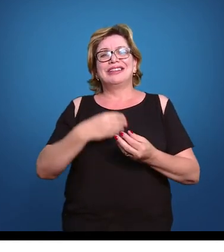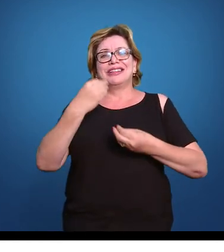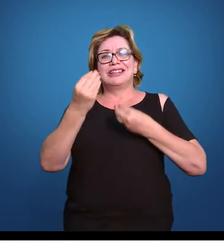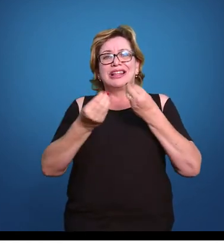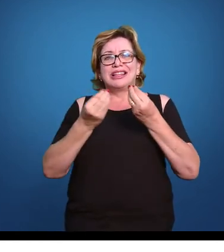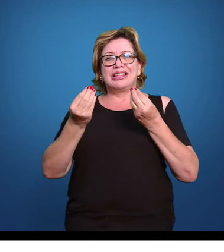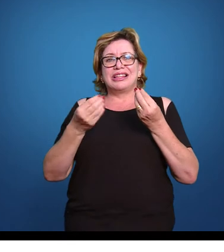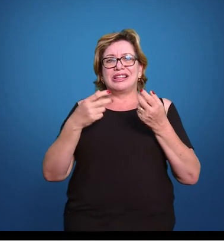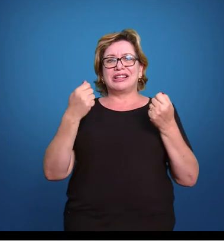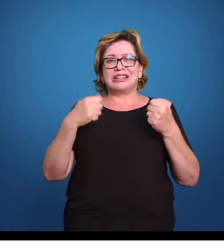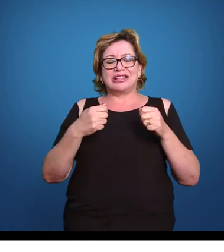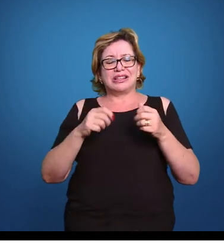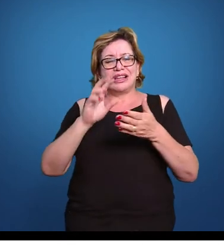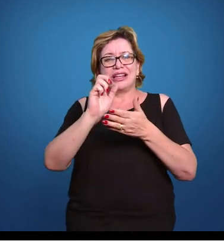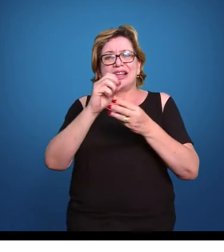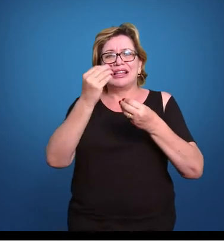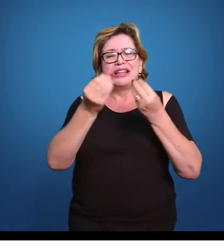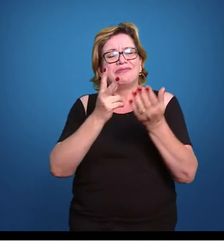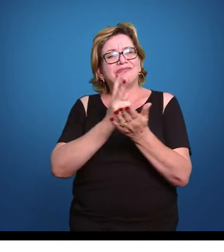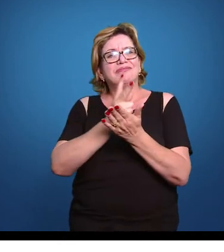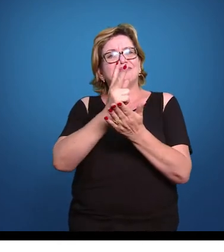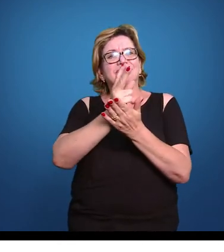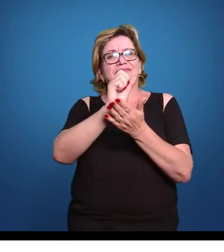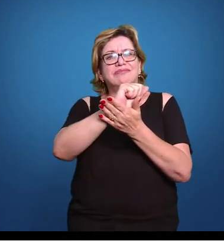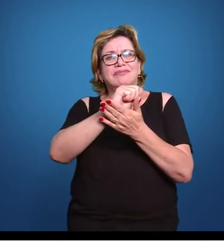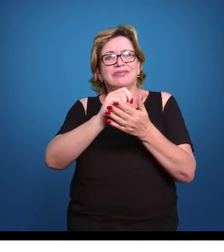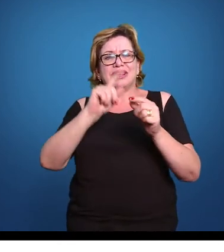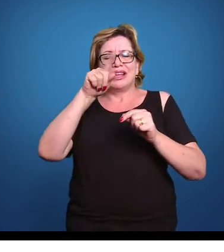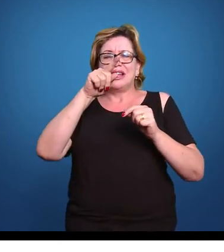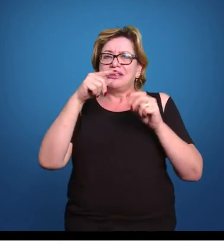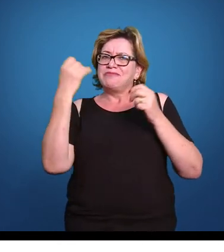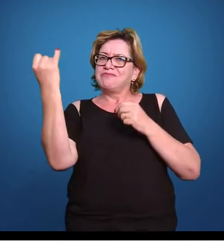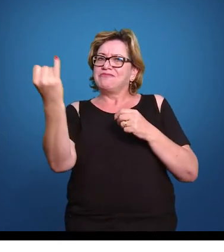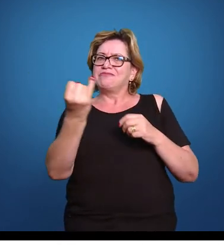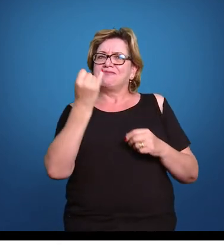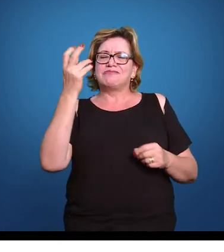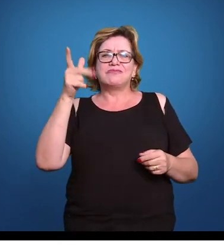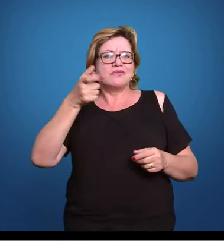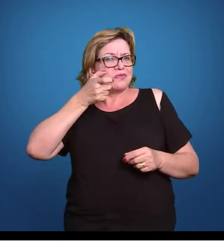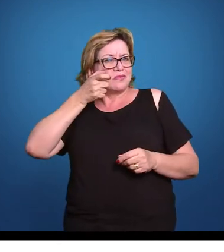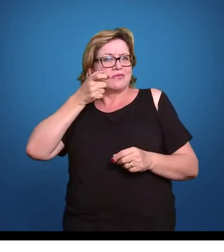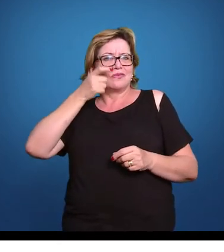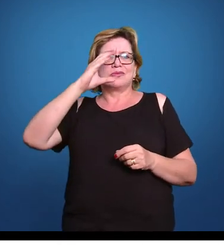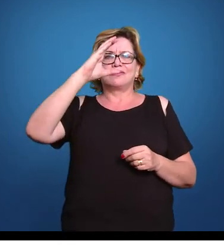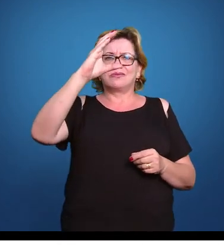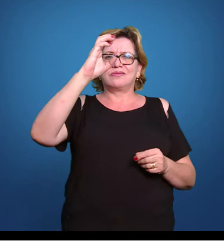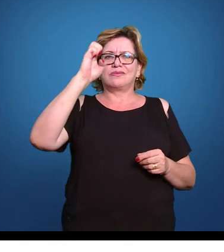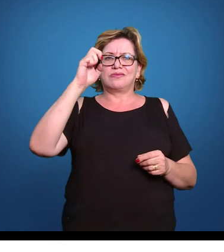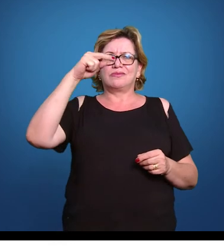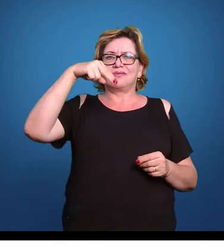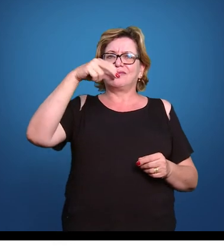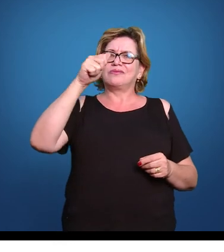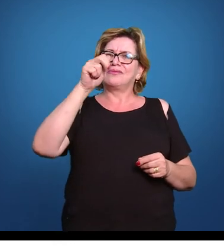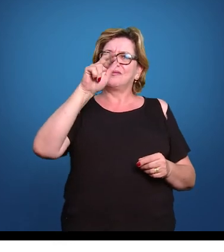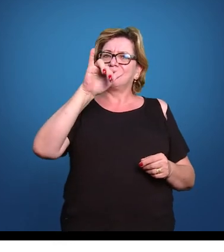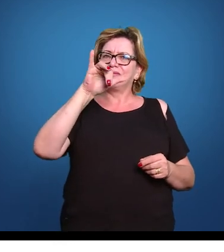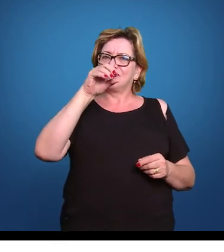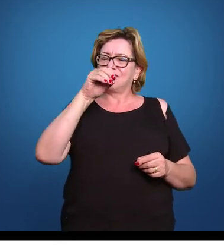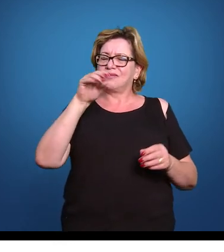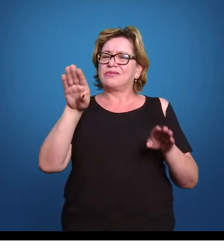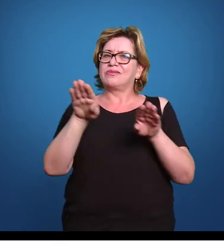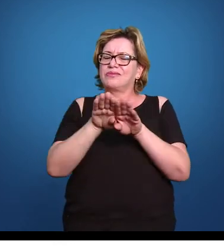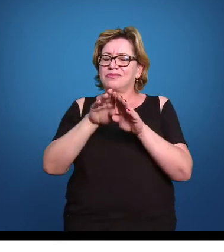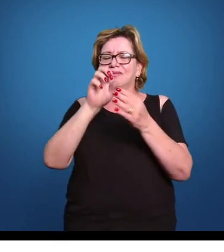Então, essa atividade, esses cenários são importantes. As atividades de empreendedorismo são muito